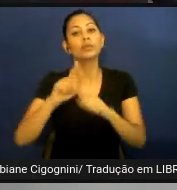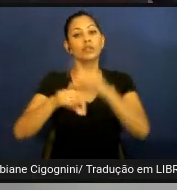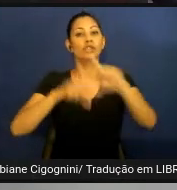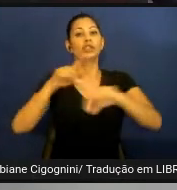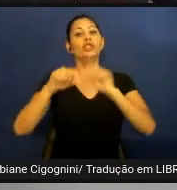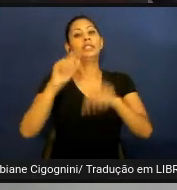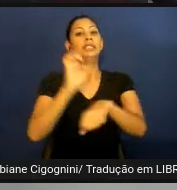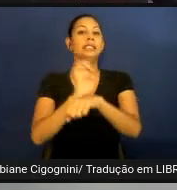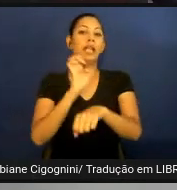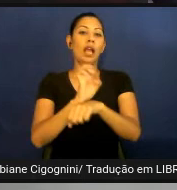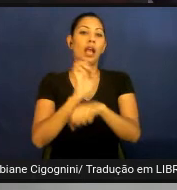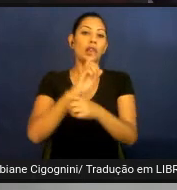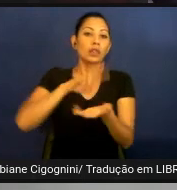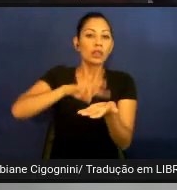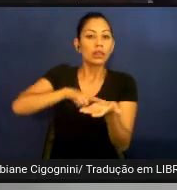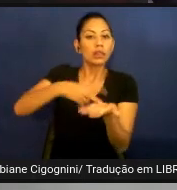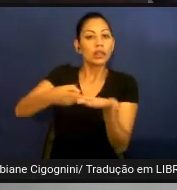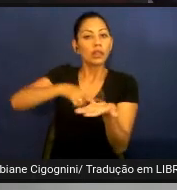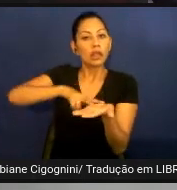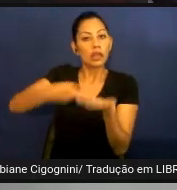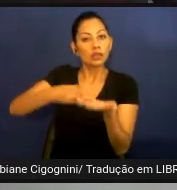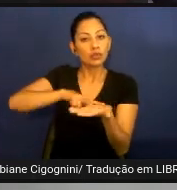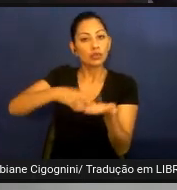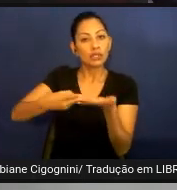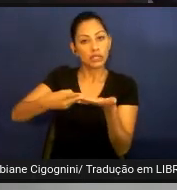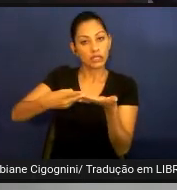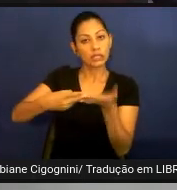e ele vai traduzir a partir desse Estado.